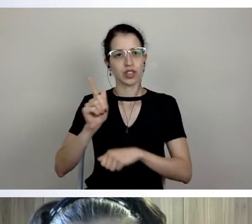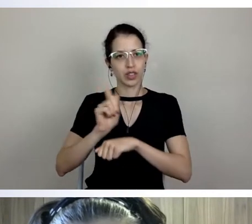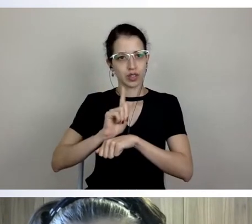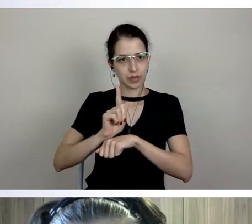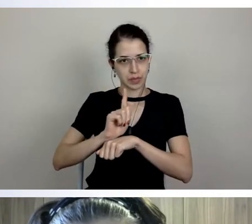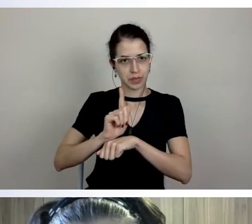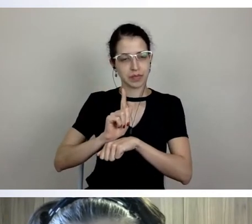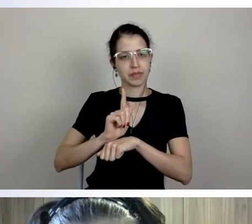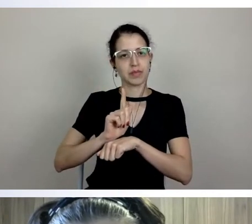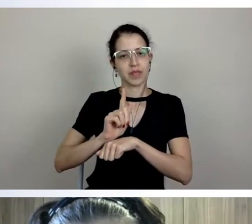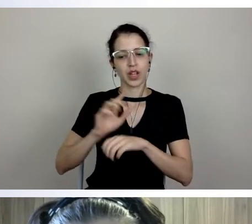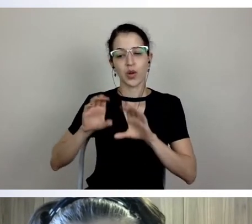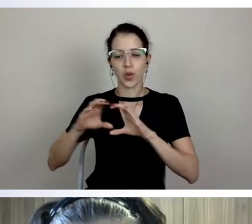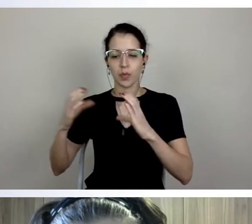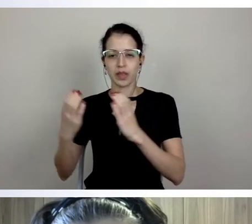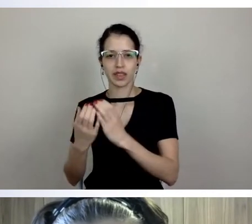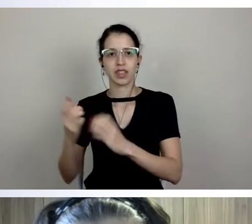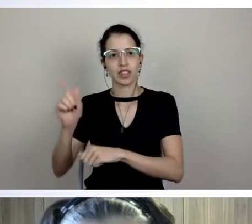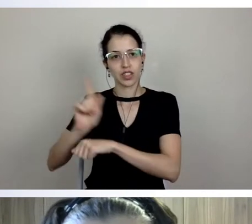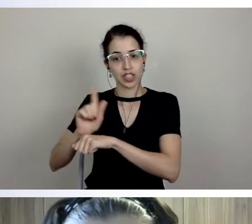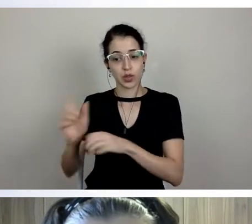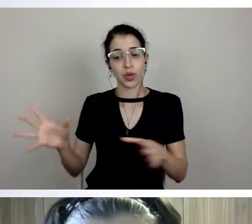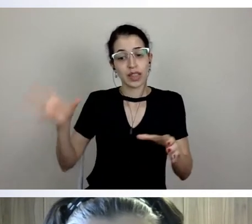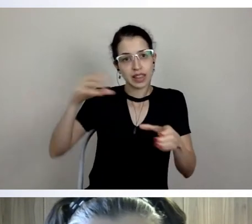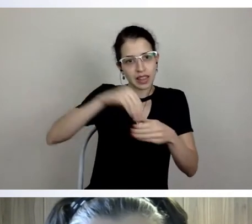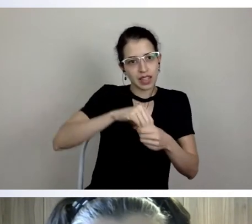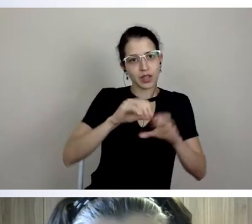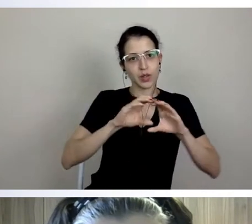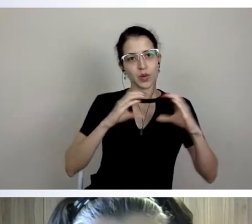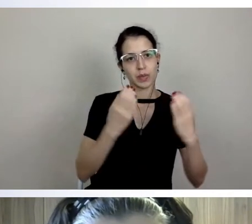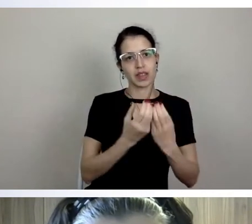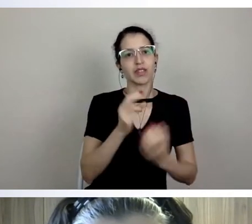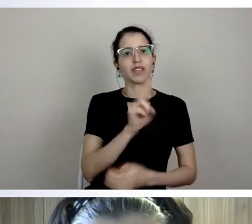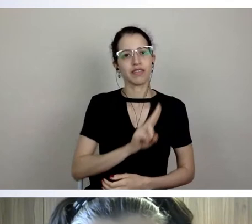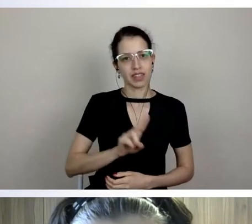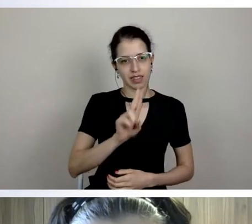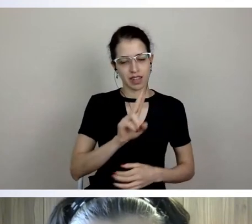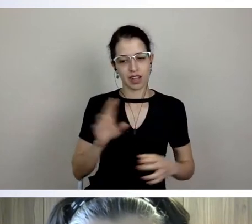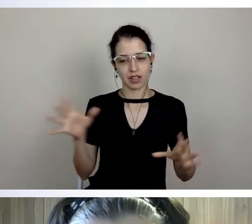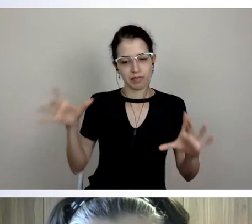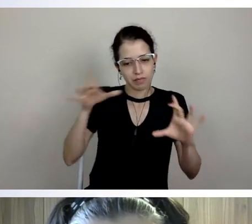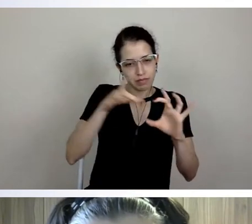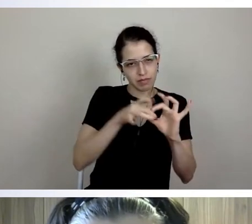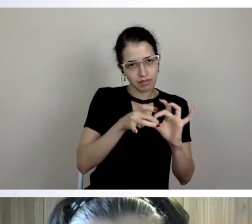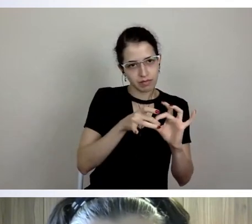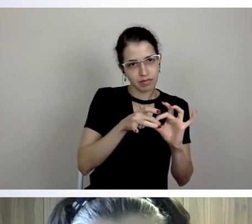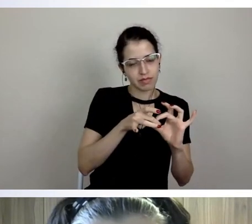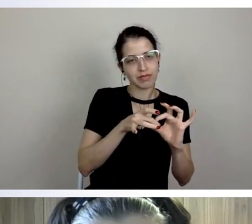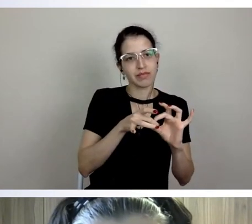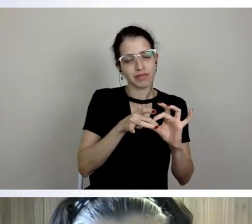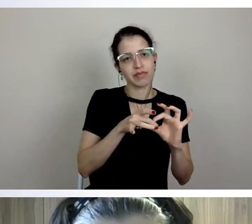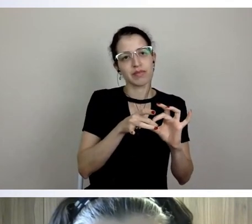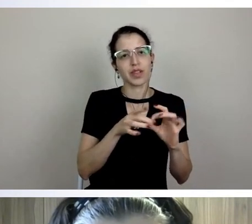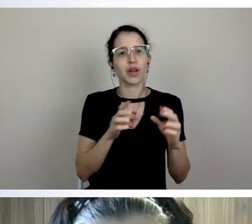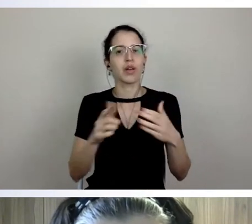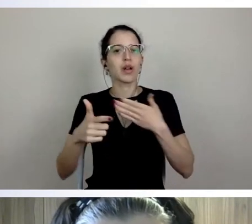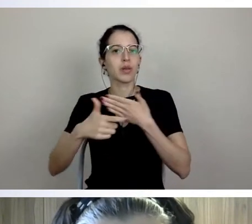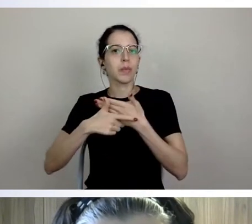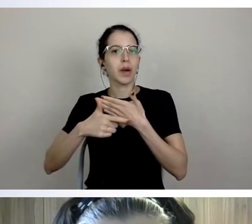universitário, foi feita a aprovação do comitê, o comitê tem essa função, mas, de